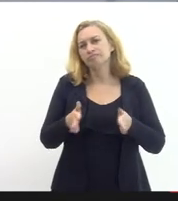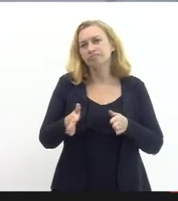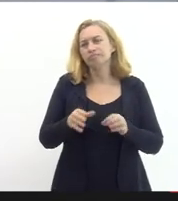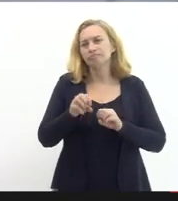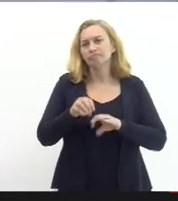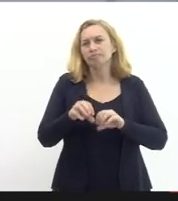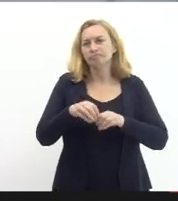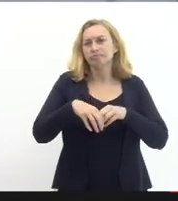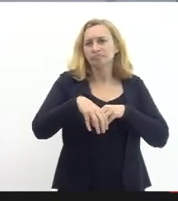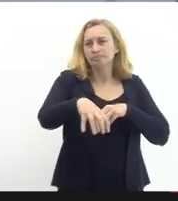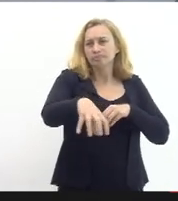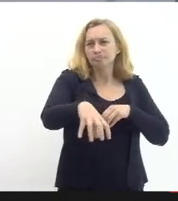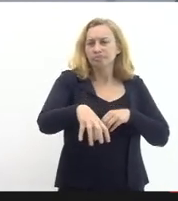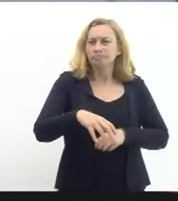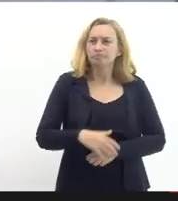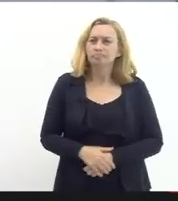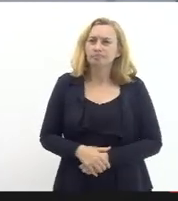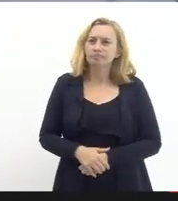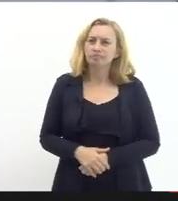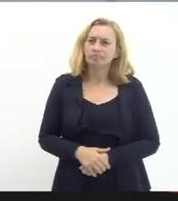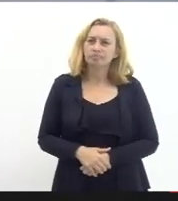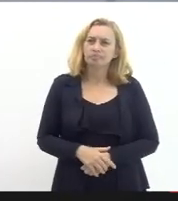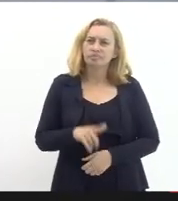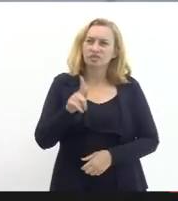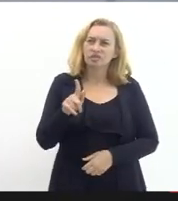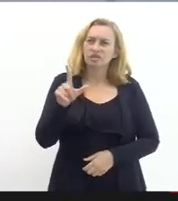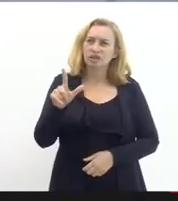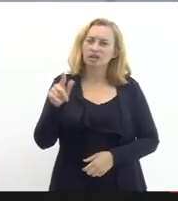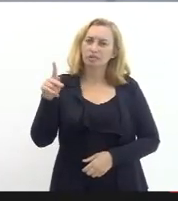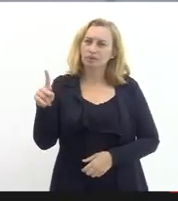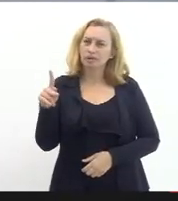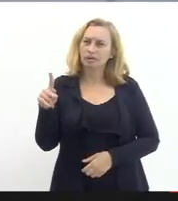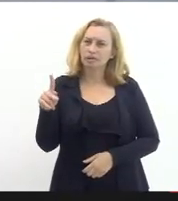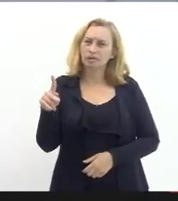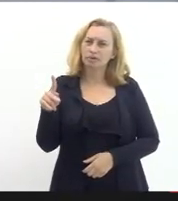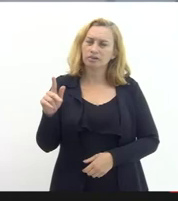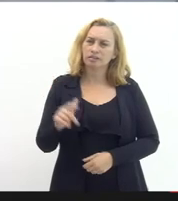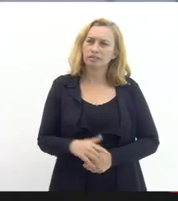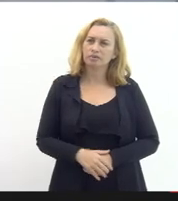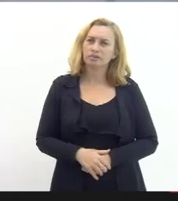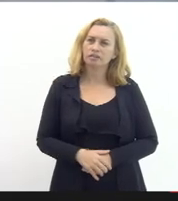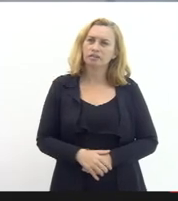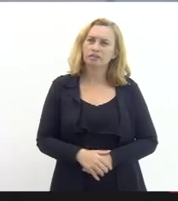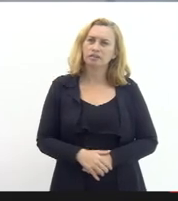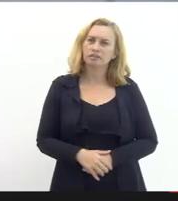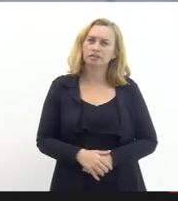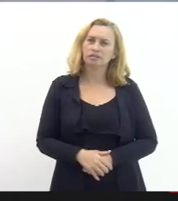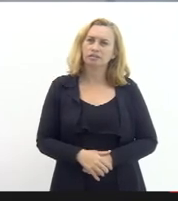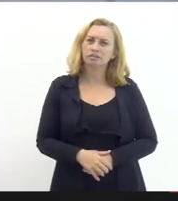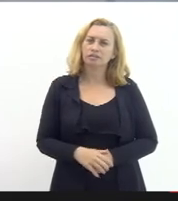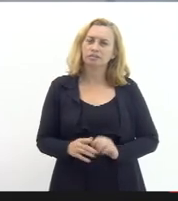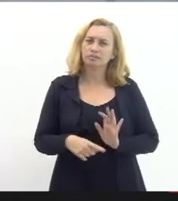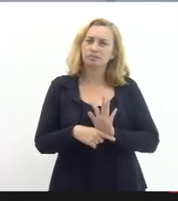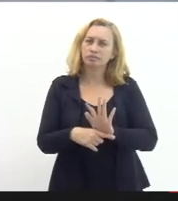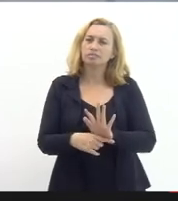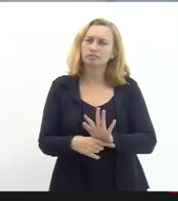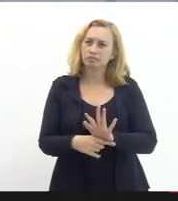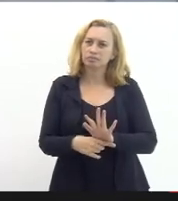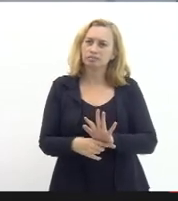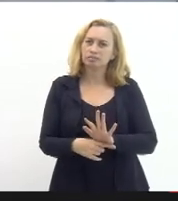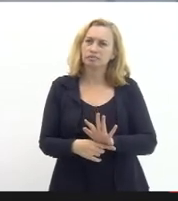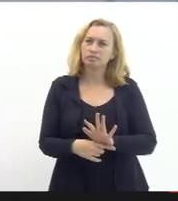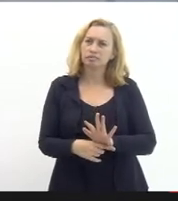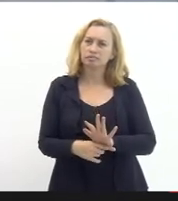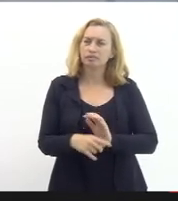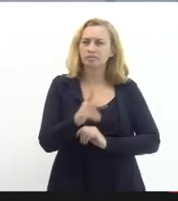remoto a GLP ela acabou atendendo as situações onde por exemplo o